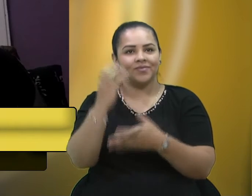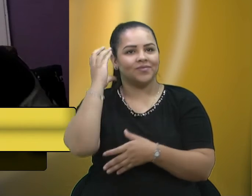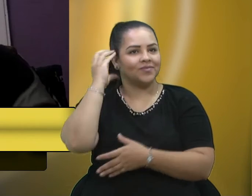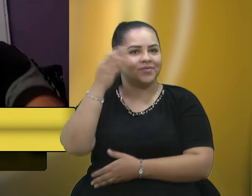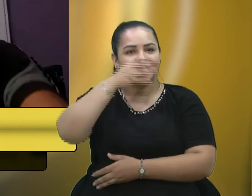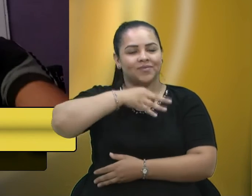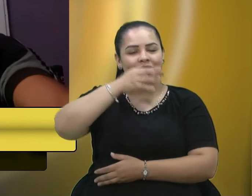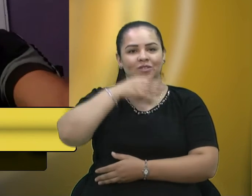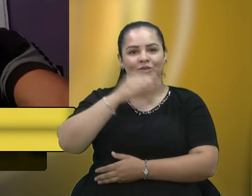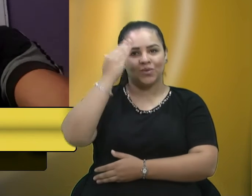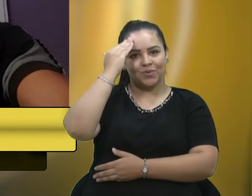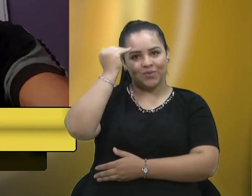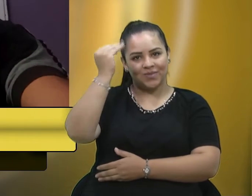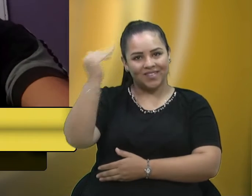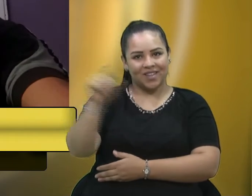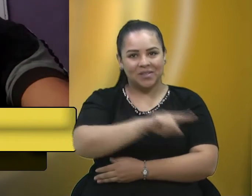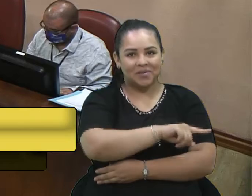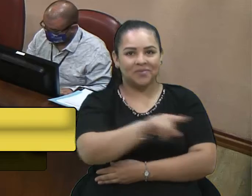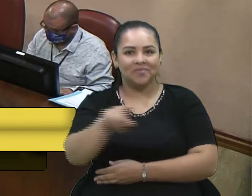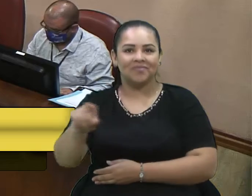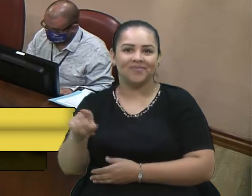todos vocês. Obrigado, vereadora.